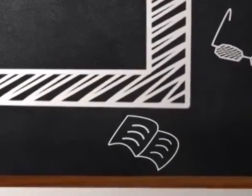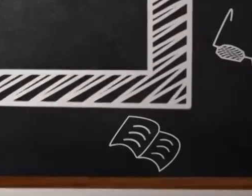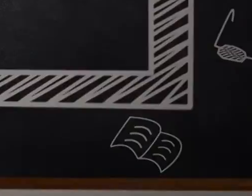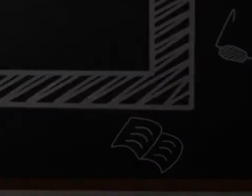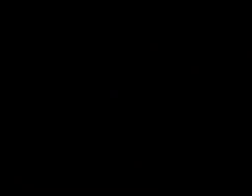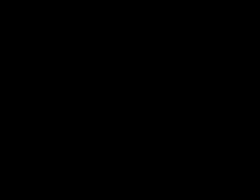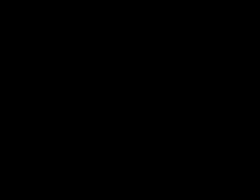Legenda Legenda por Jr